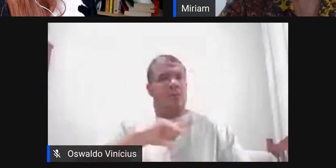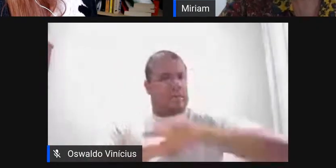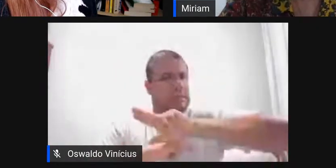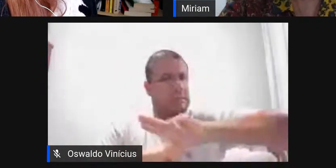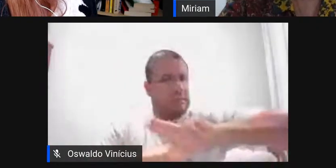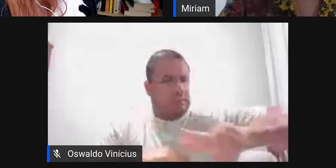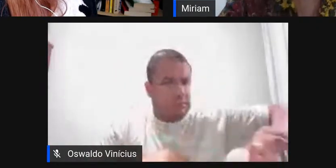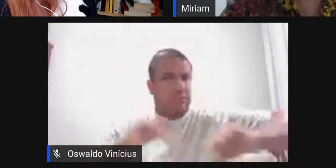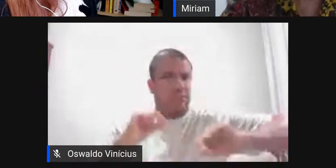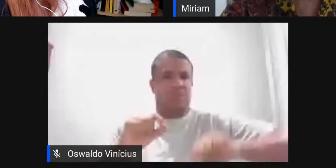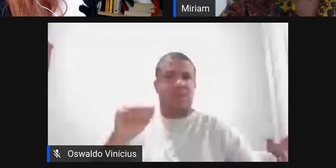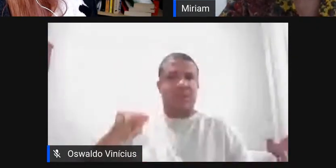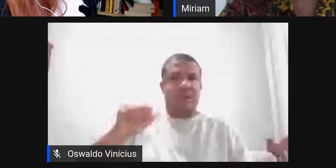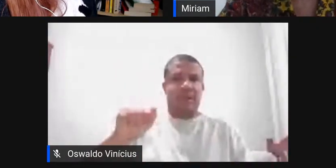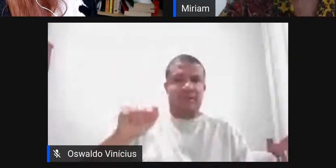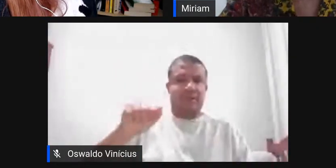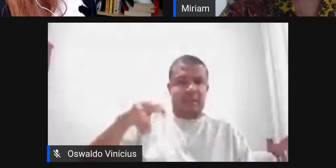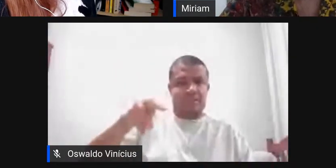saudade de você viu